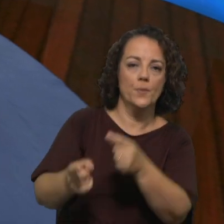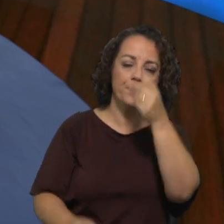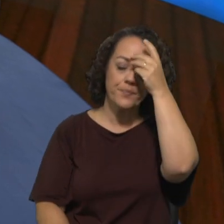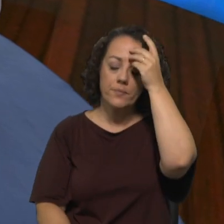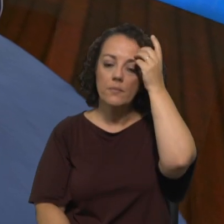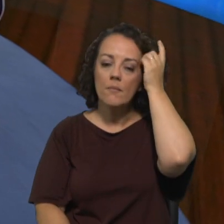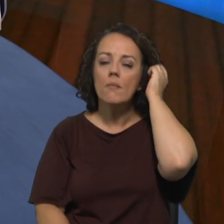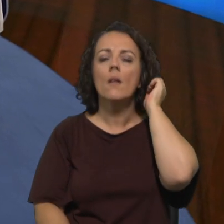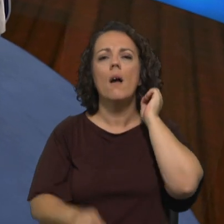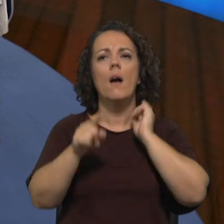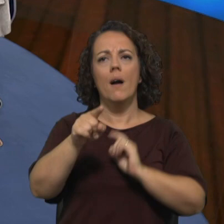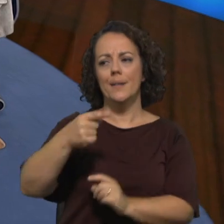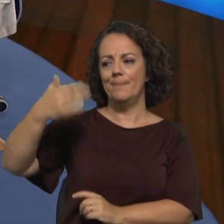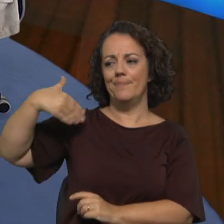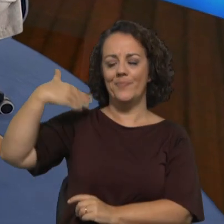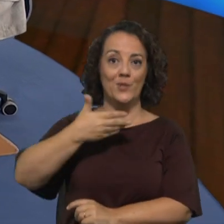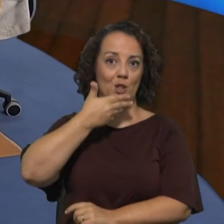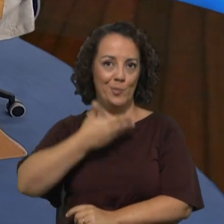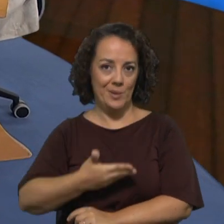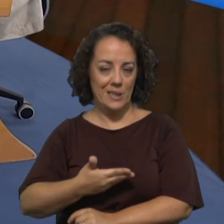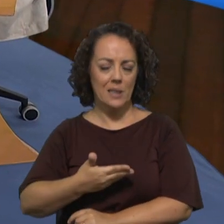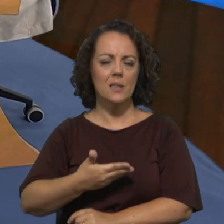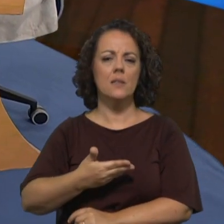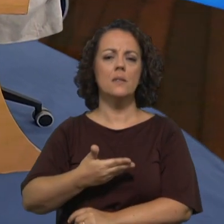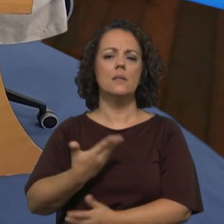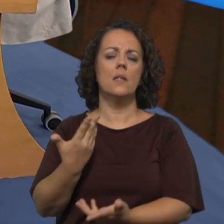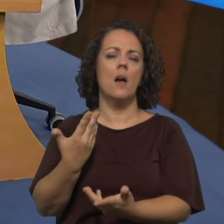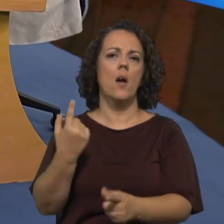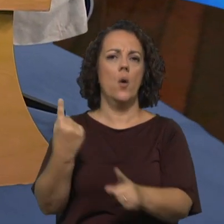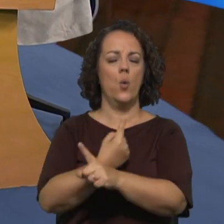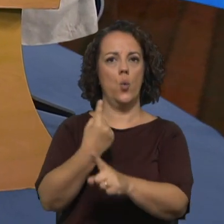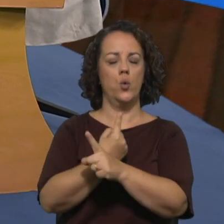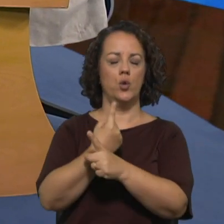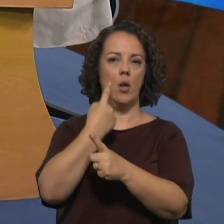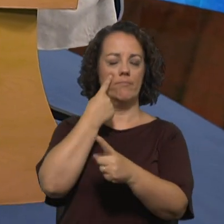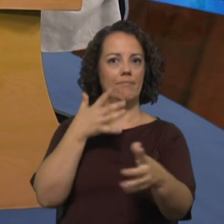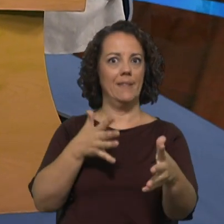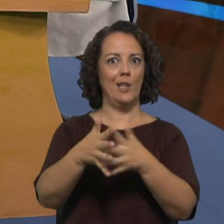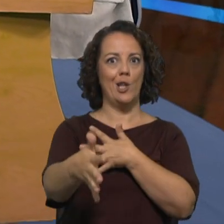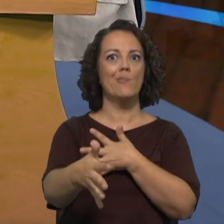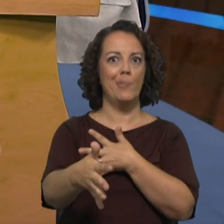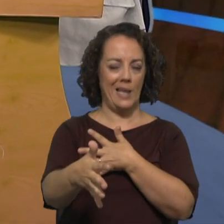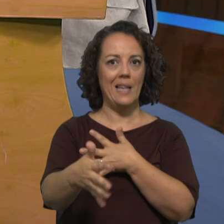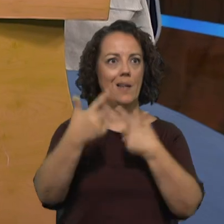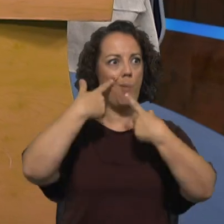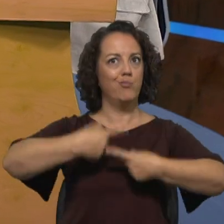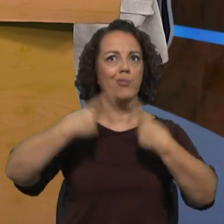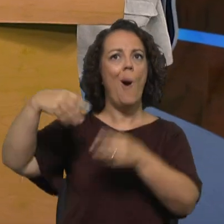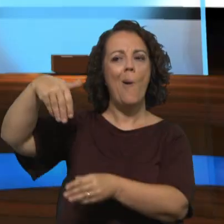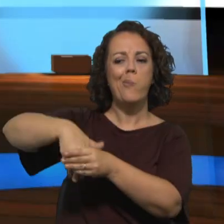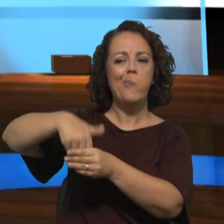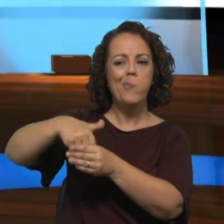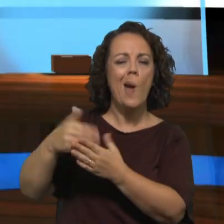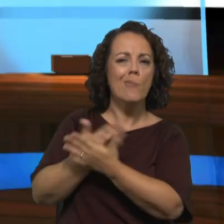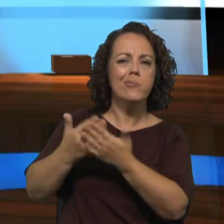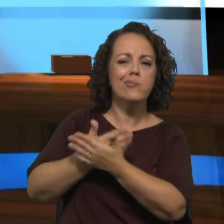Em experiências anteriores, em que muita coisa transparecia do interior dos trabalhos, depois acabou por não